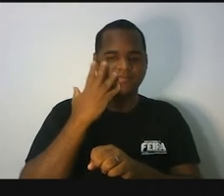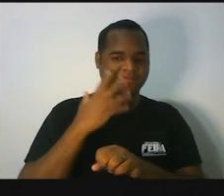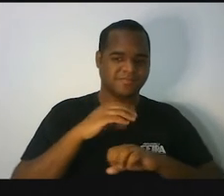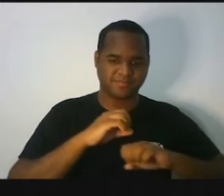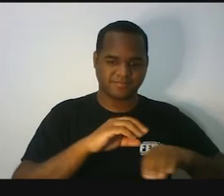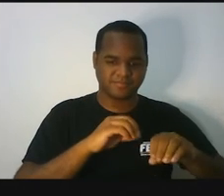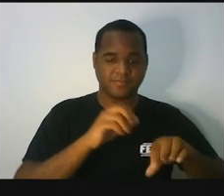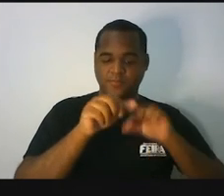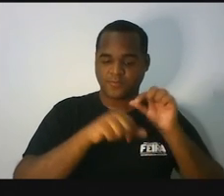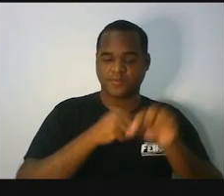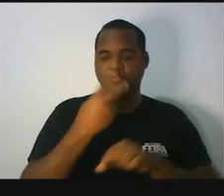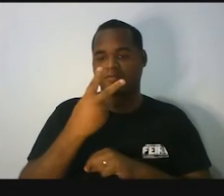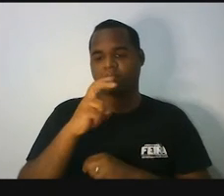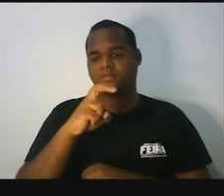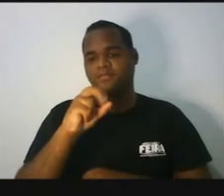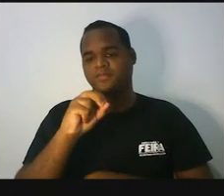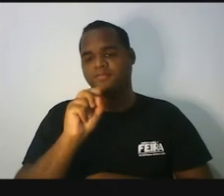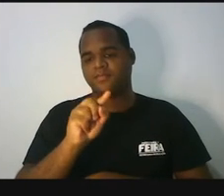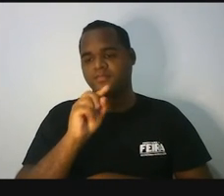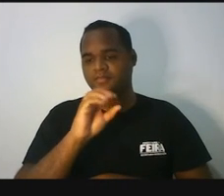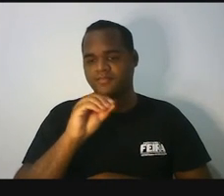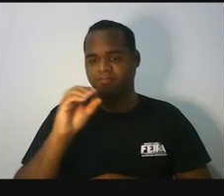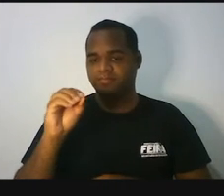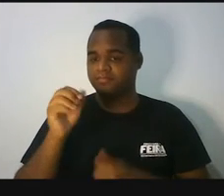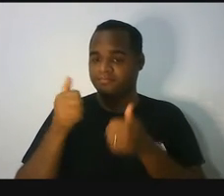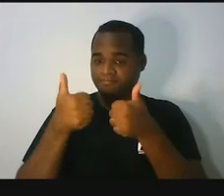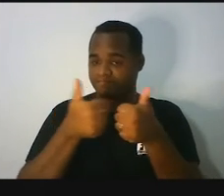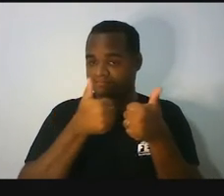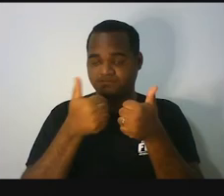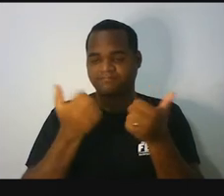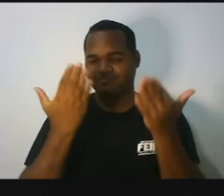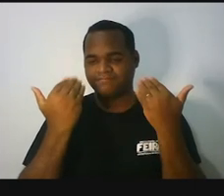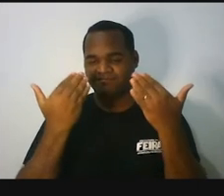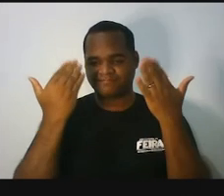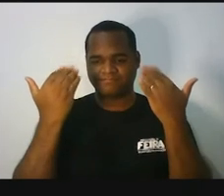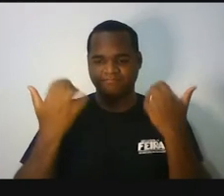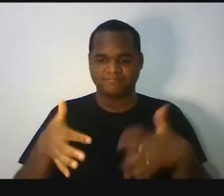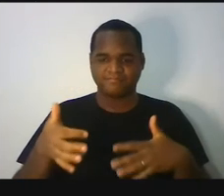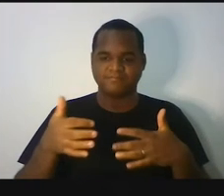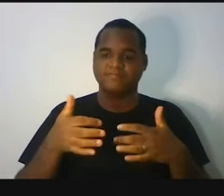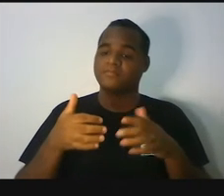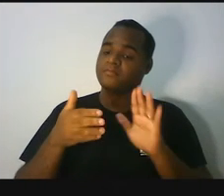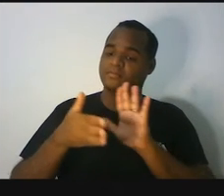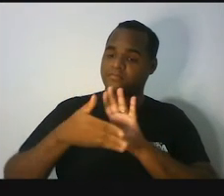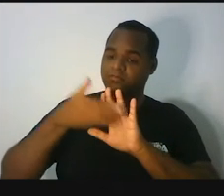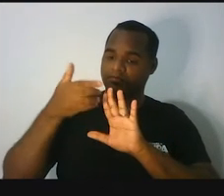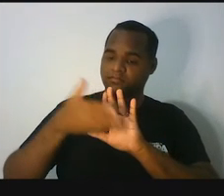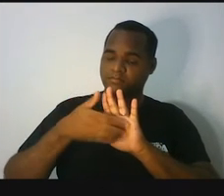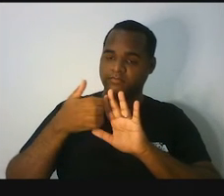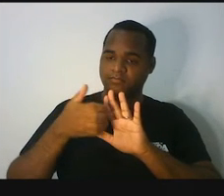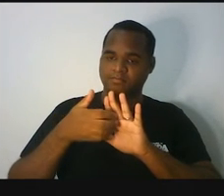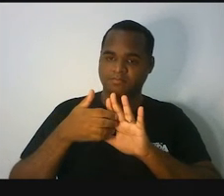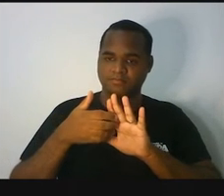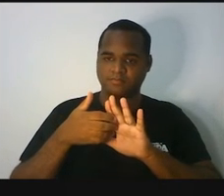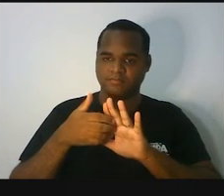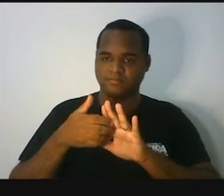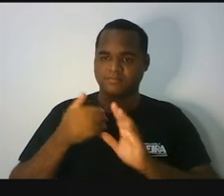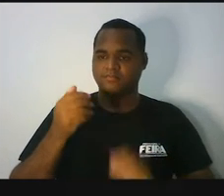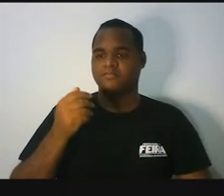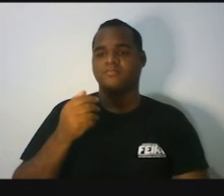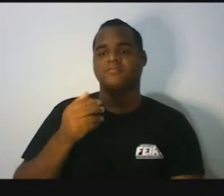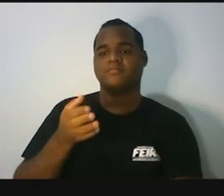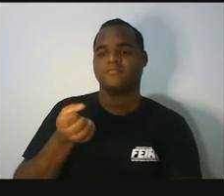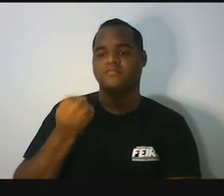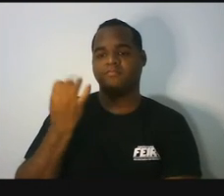250 mil. Belezinha? Então vamos lá? Vamos tirar. Ó. Custo da creche